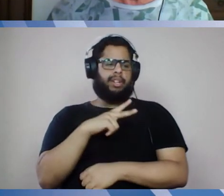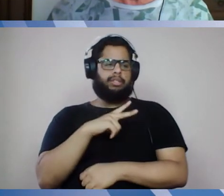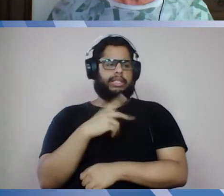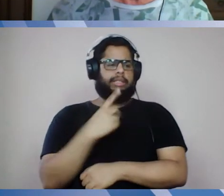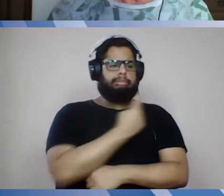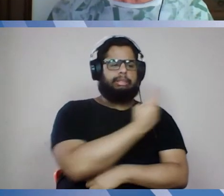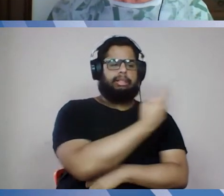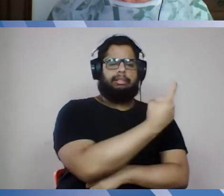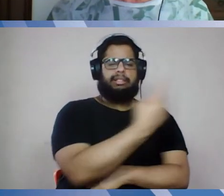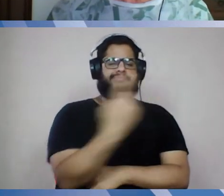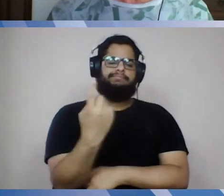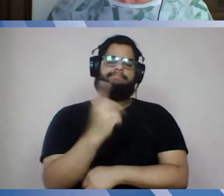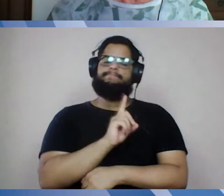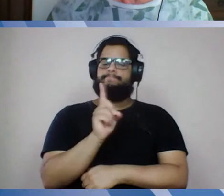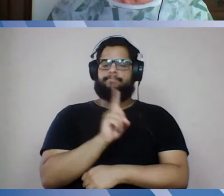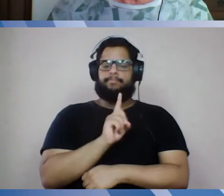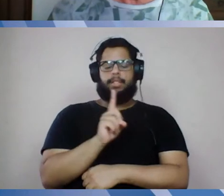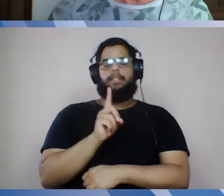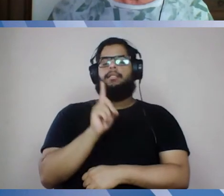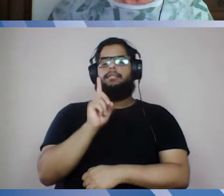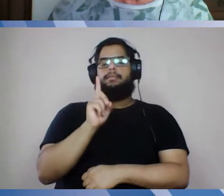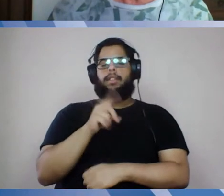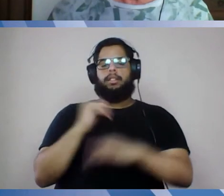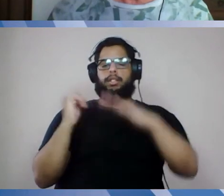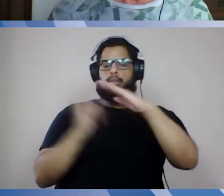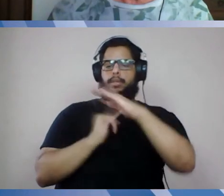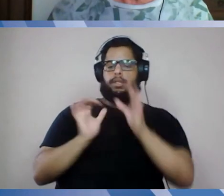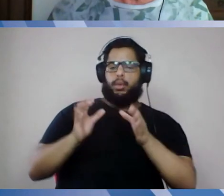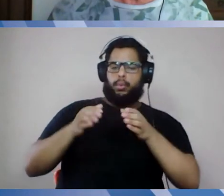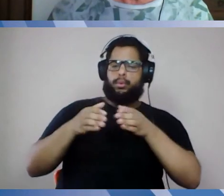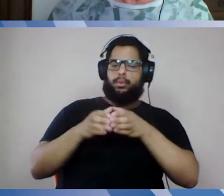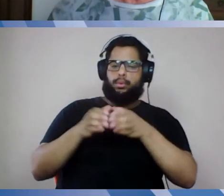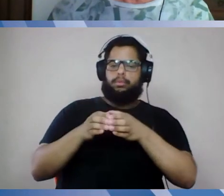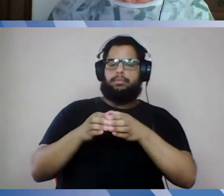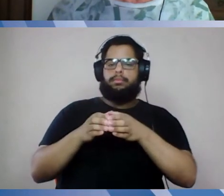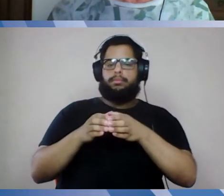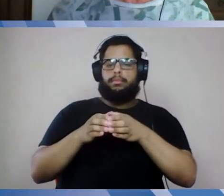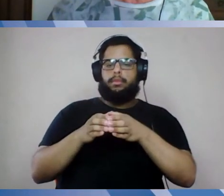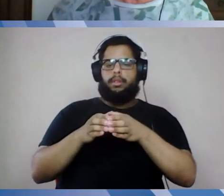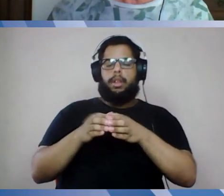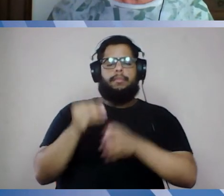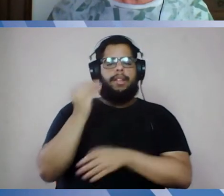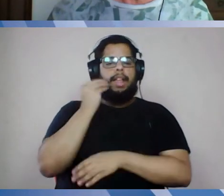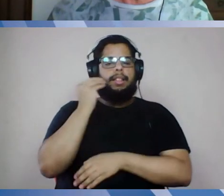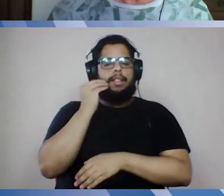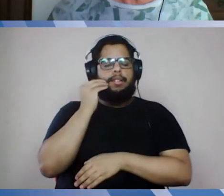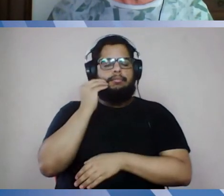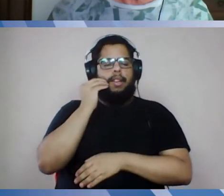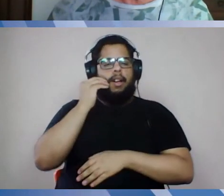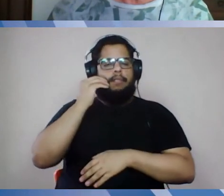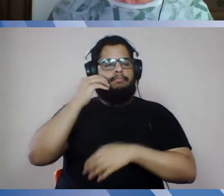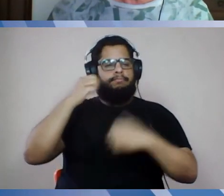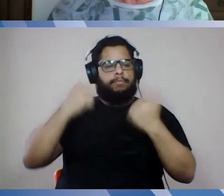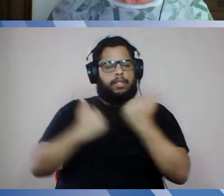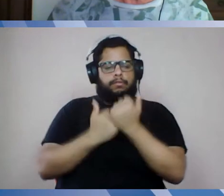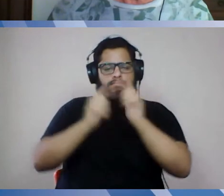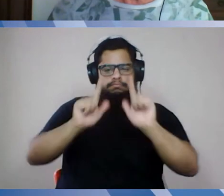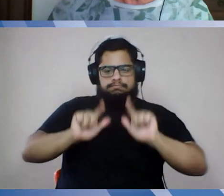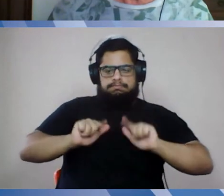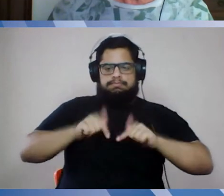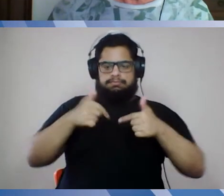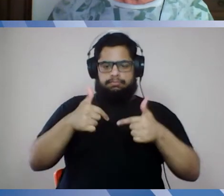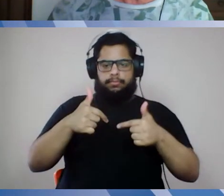caminhos que são institucionais, feitos coletivamente para maximizar os esforços, né? Nós já